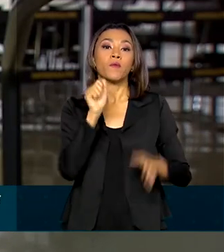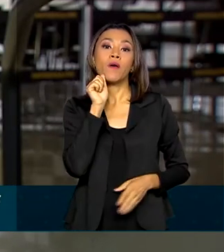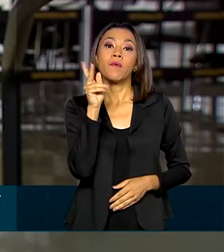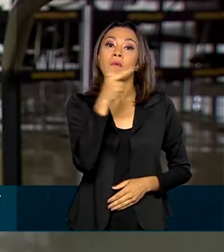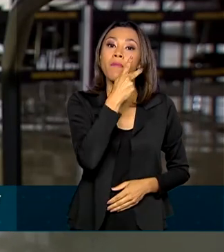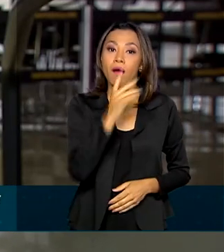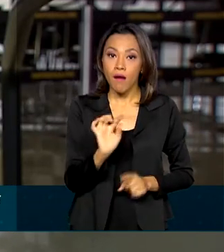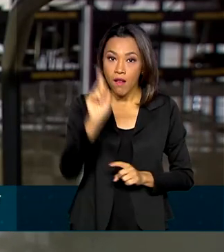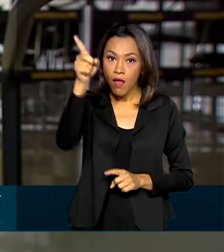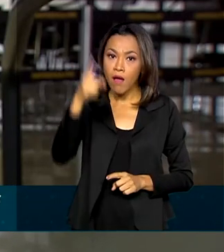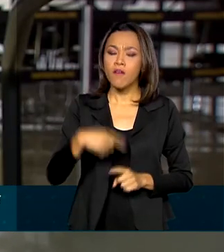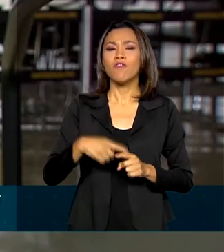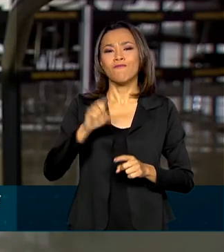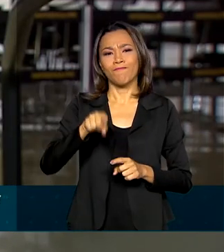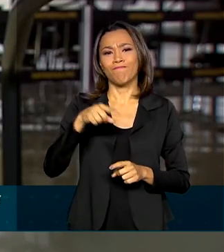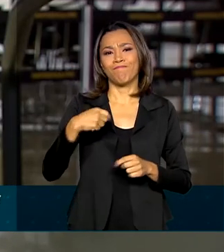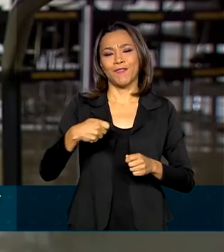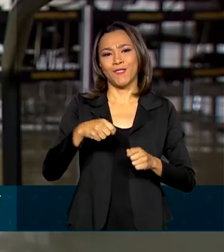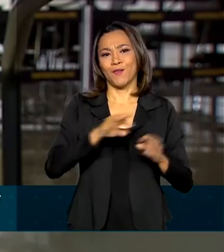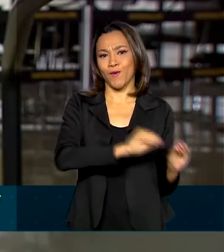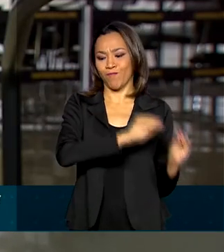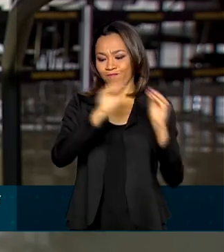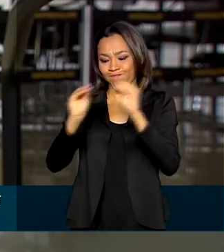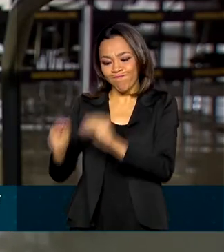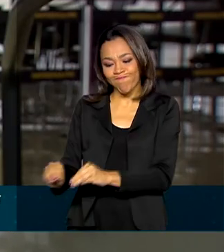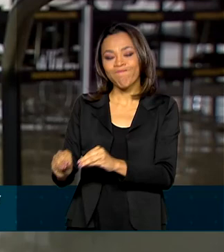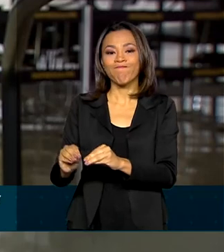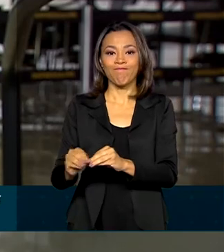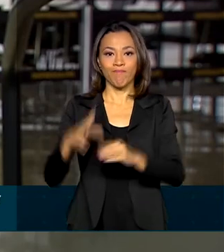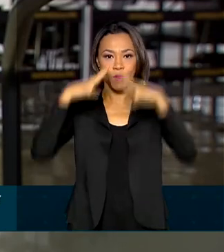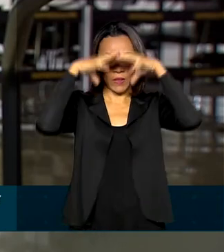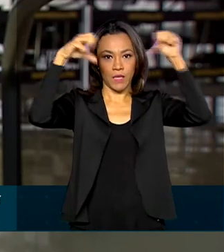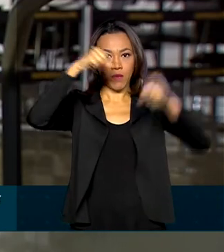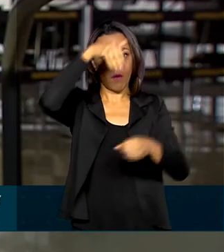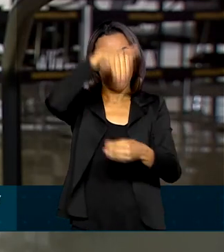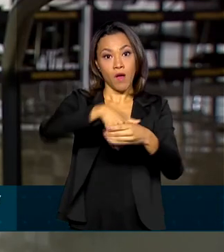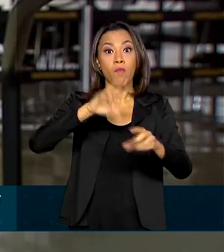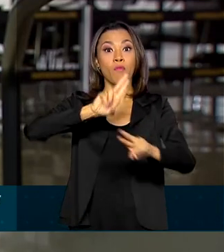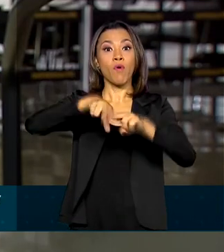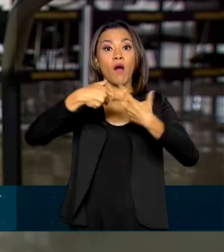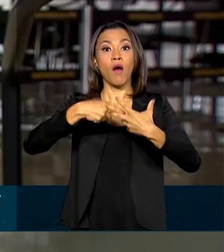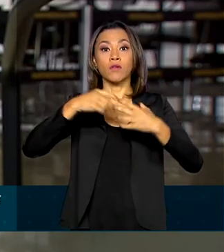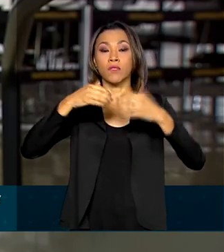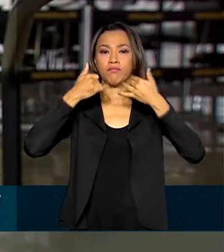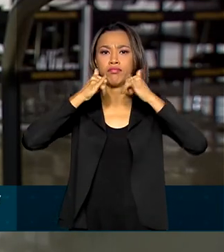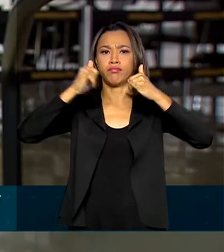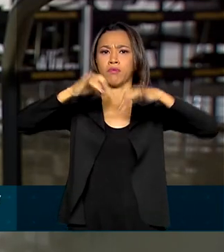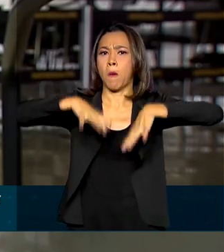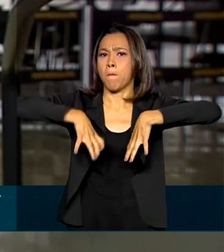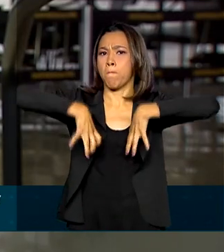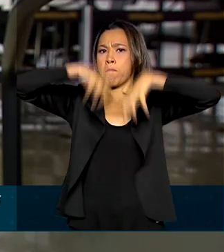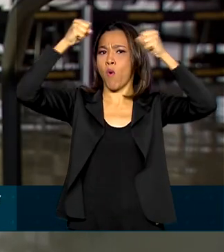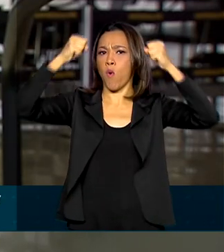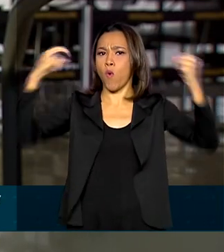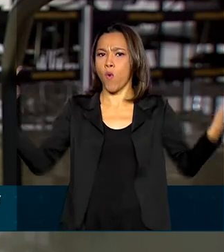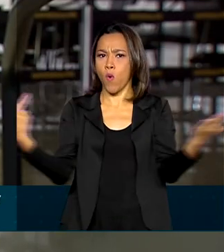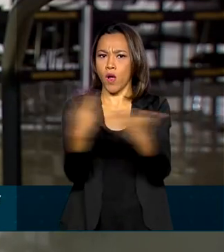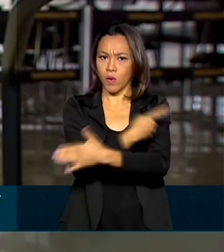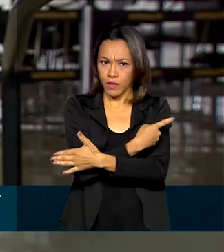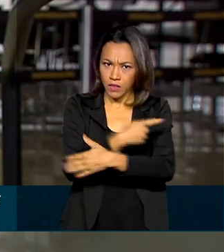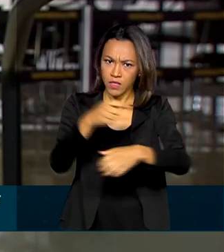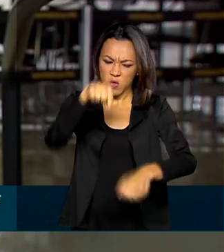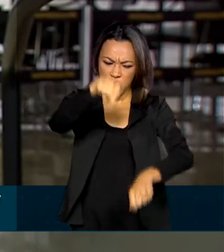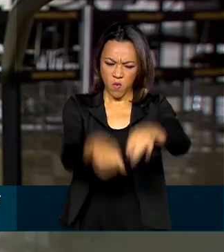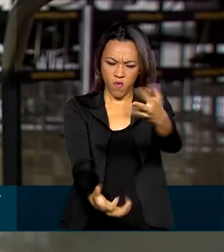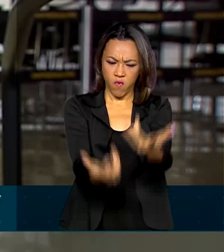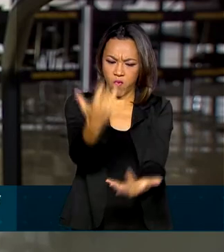as eleições foram suspensas pelo Tribunal Superior Eleitoral por conta do apagão provocado por um incêndio em uma subestação. Um transformador